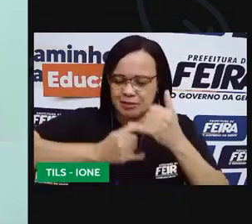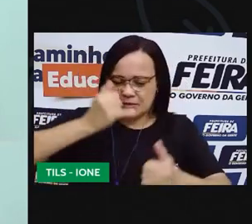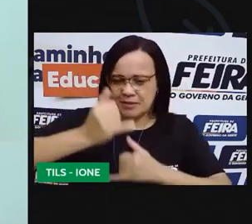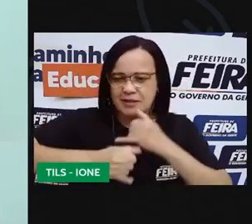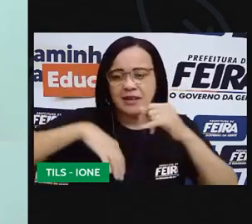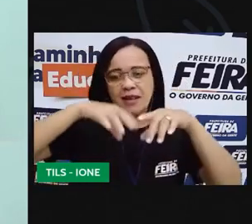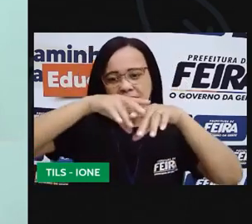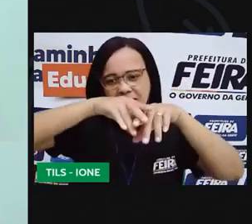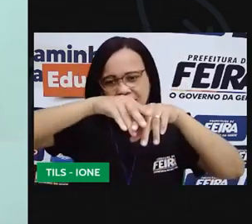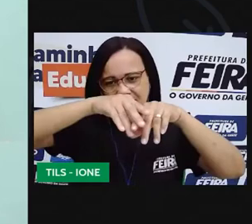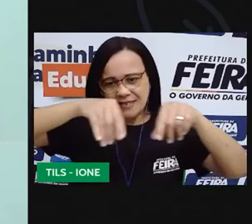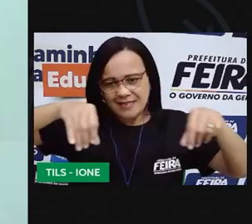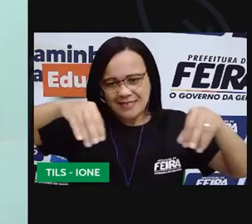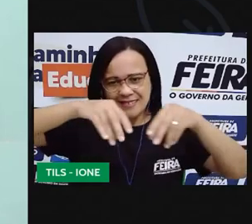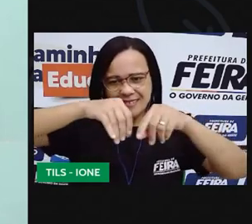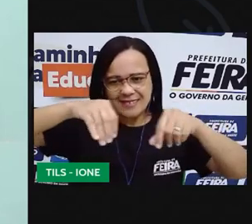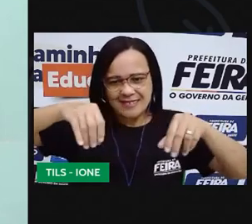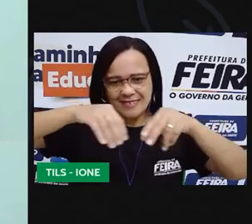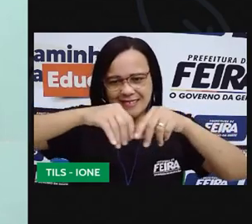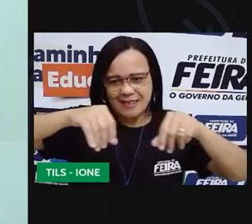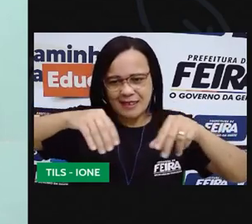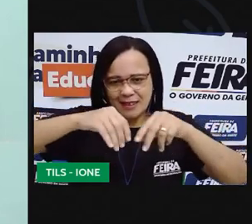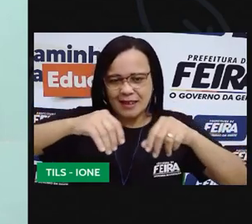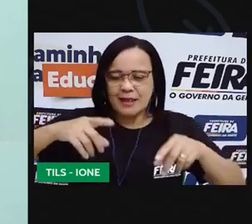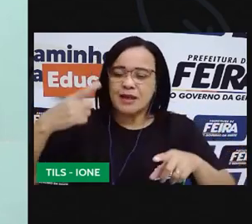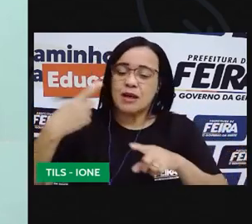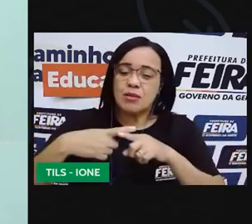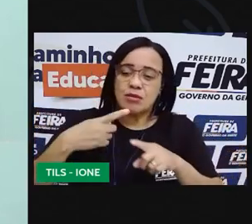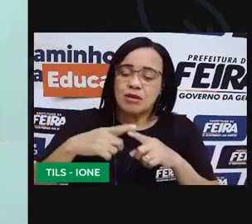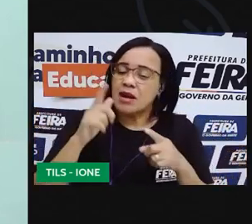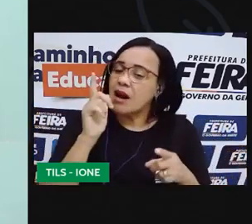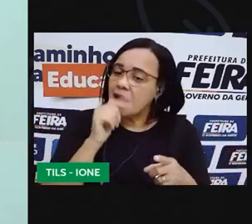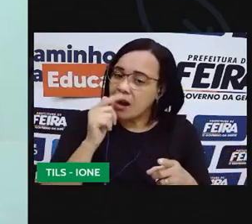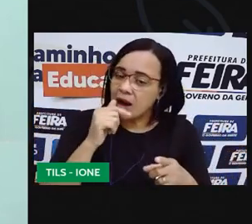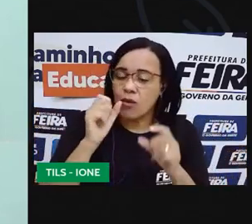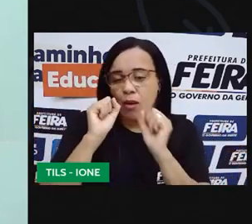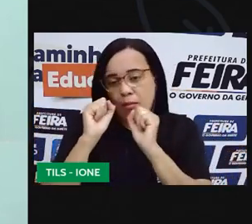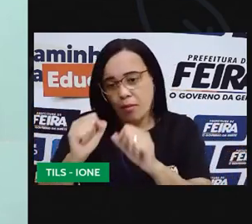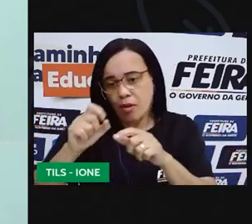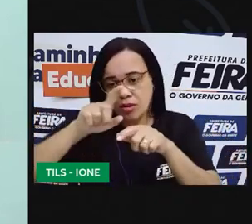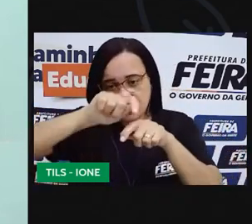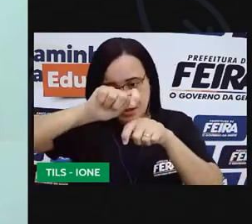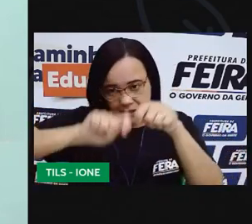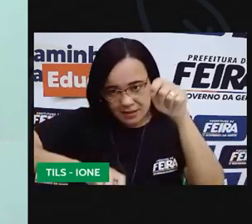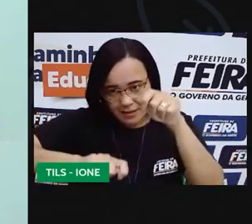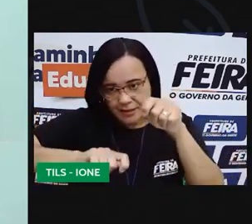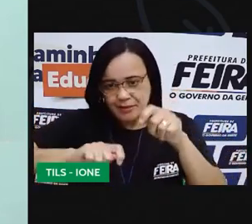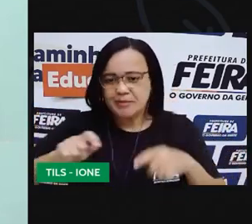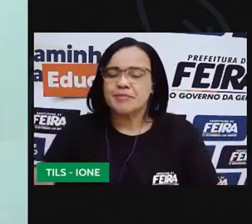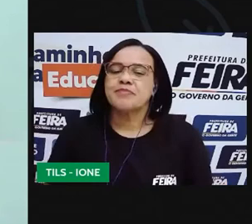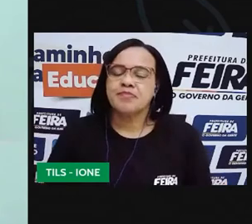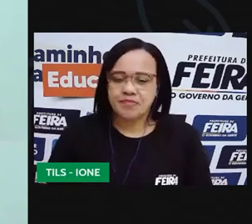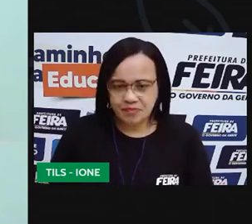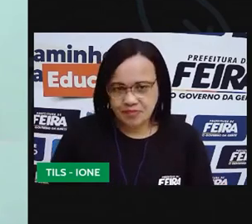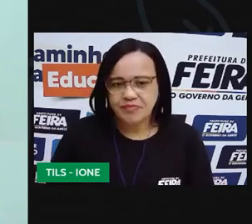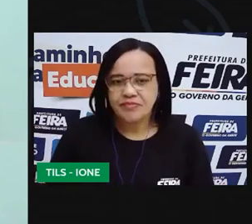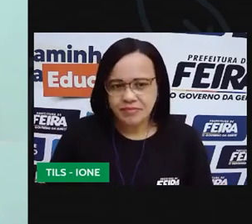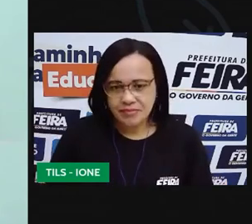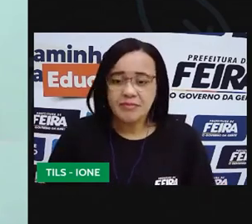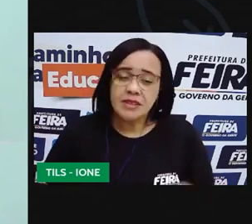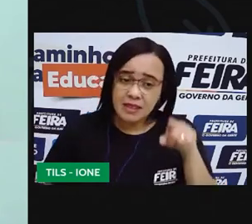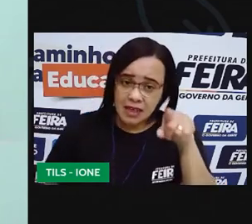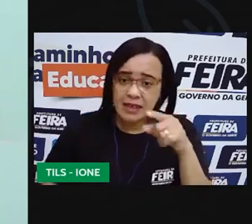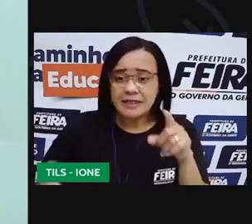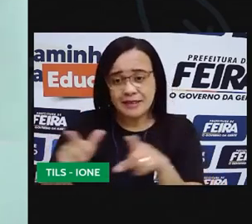que for utilizado na água vai rasgar. Então, aqui a gente não vai utilizar, embora ele flutue também, ele